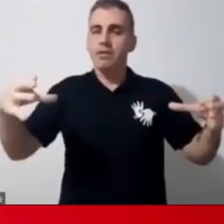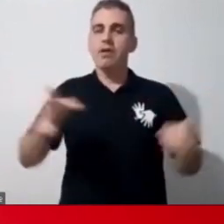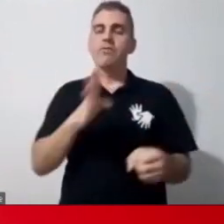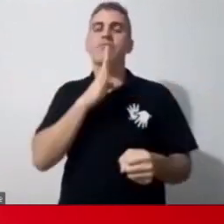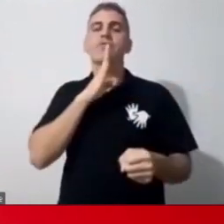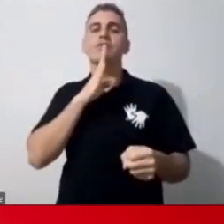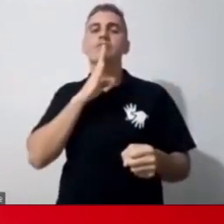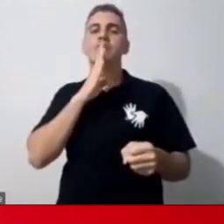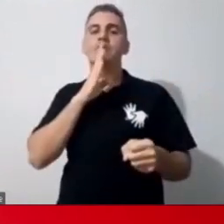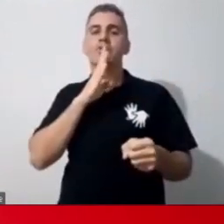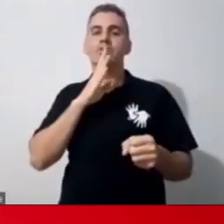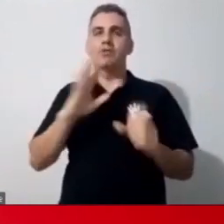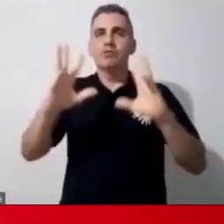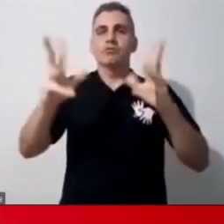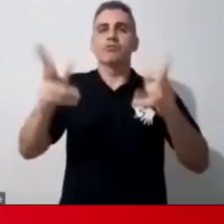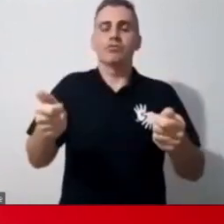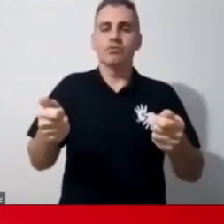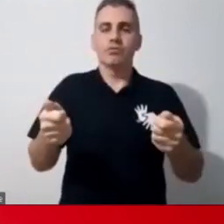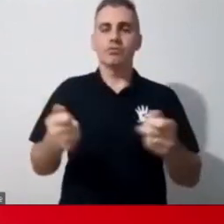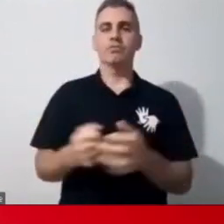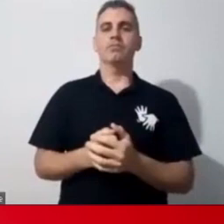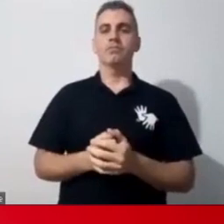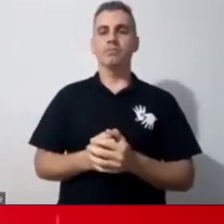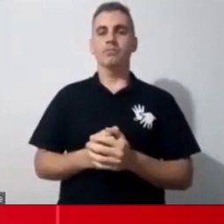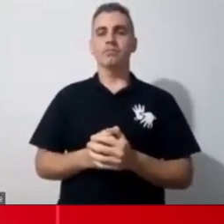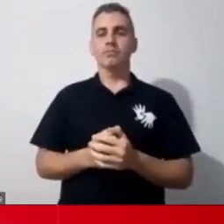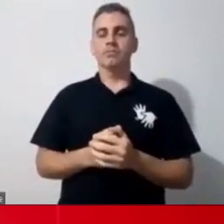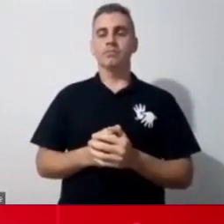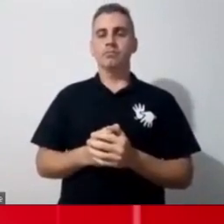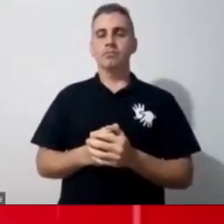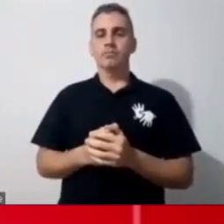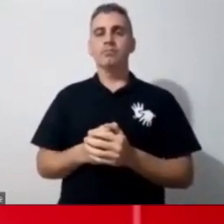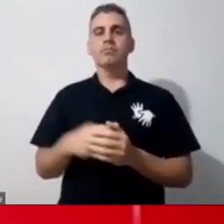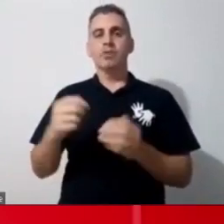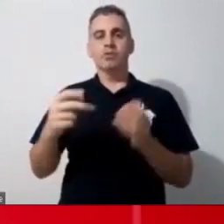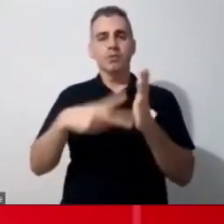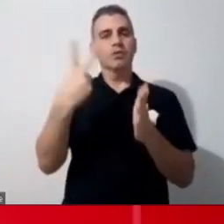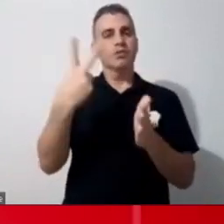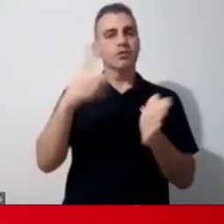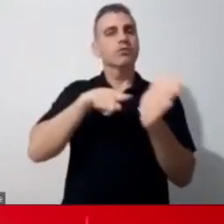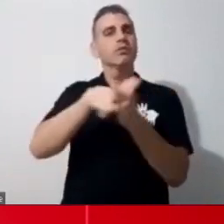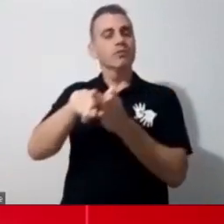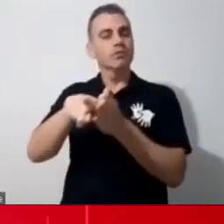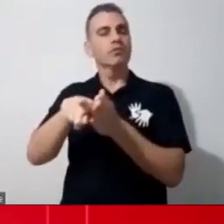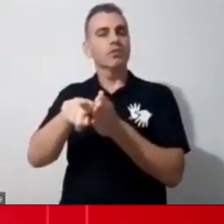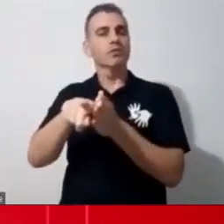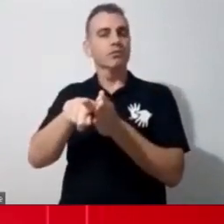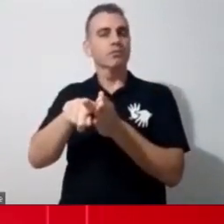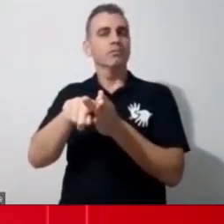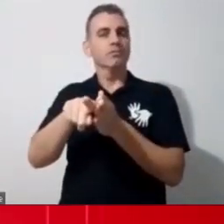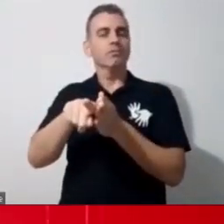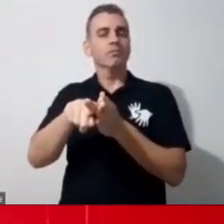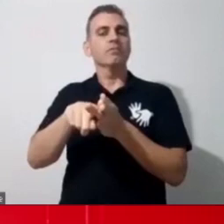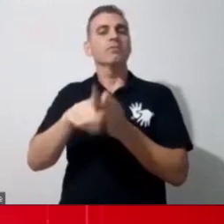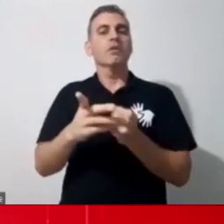segunda pergunta, gurias. Na situação atual, momento pandemia, o que é